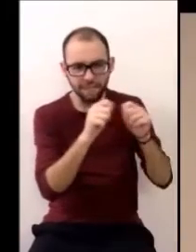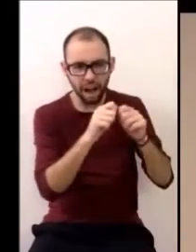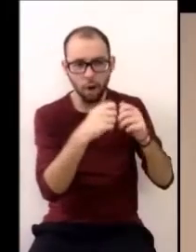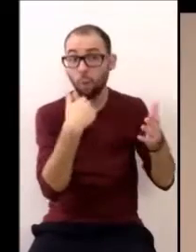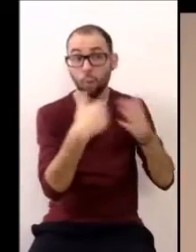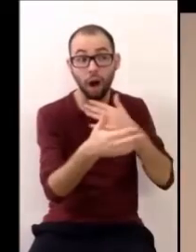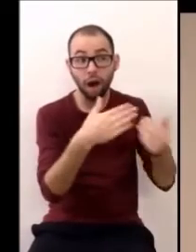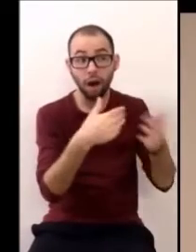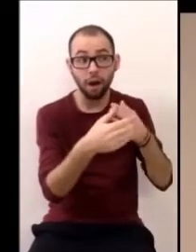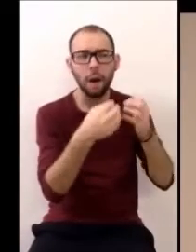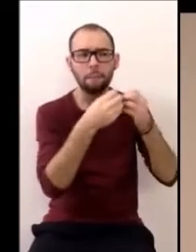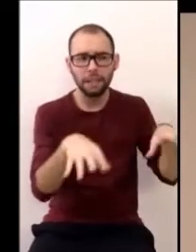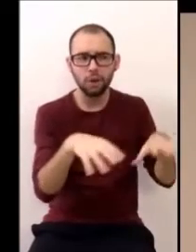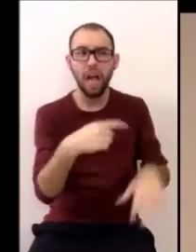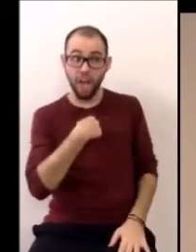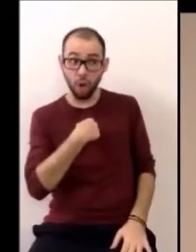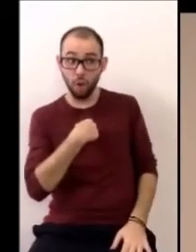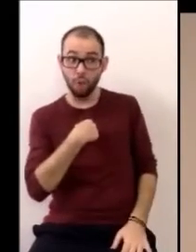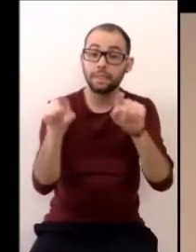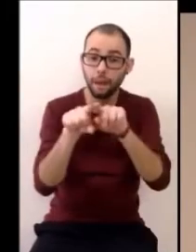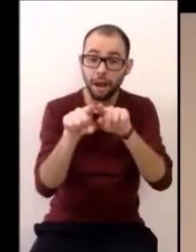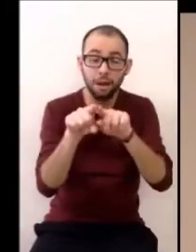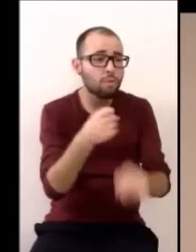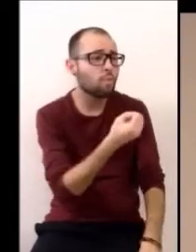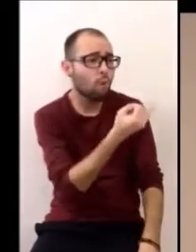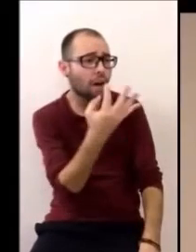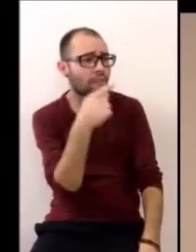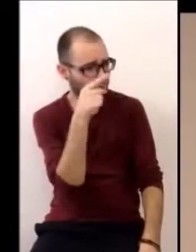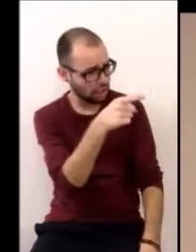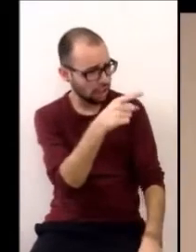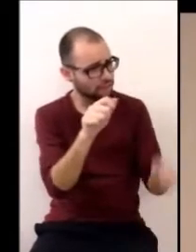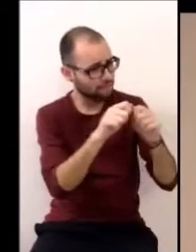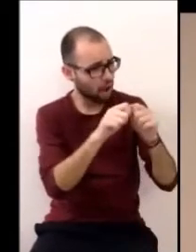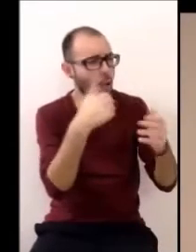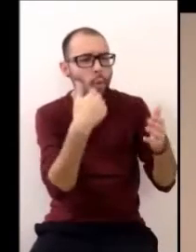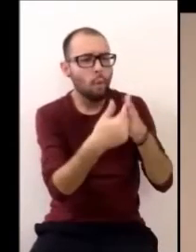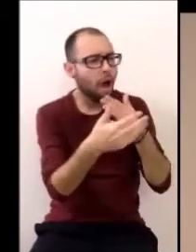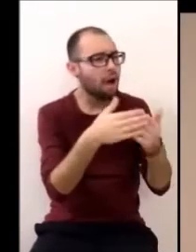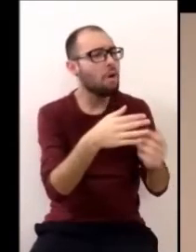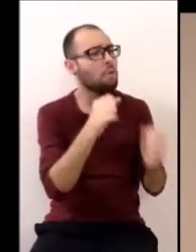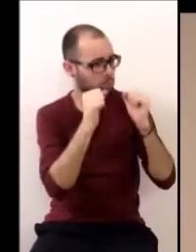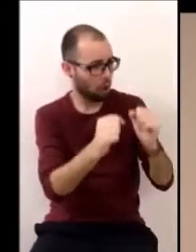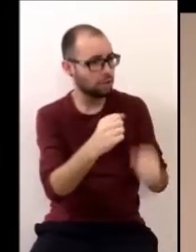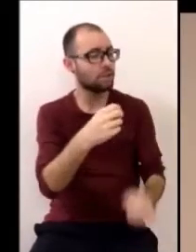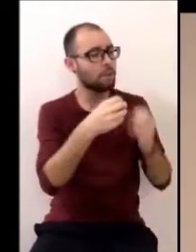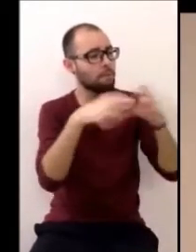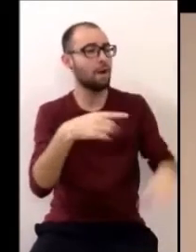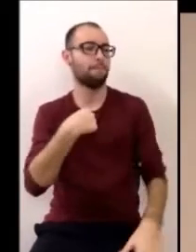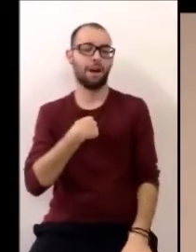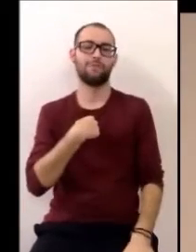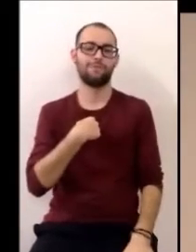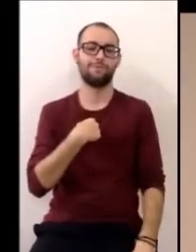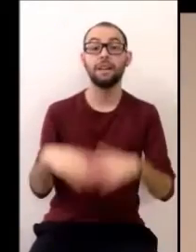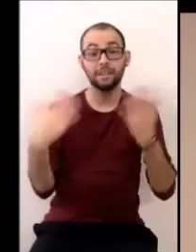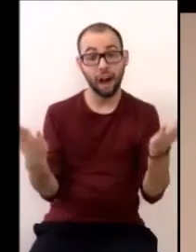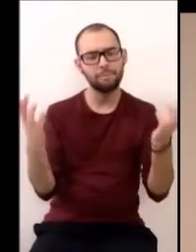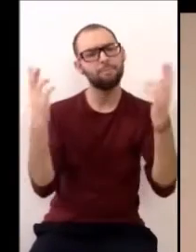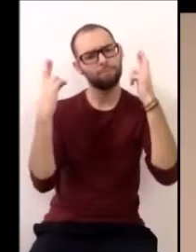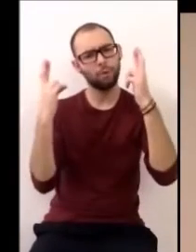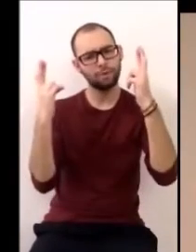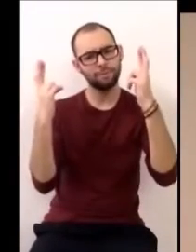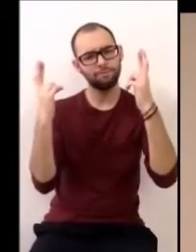coisas que você fizer irão me prejudicar. É isso, pessoal. Espero que vocês tenham gostado. Se gostaram, cliquem aqui no joinha.